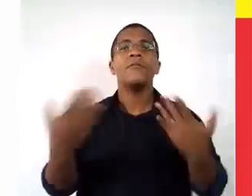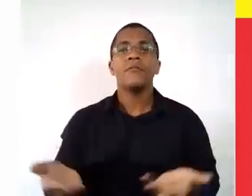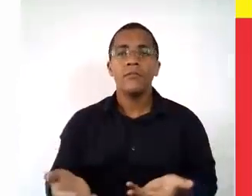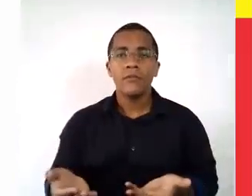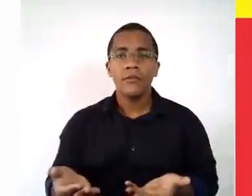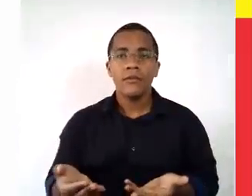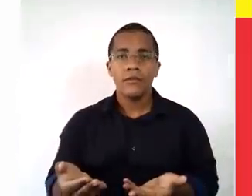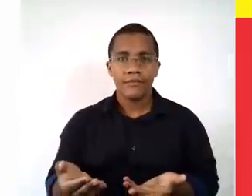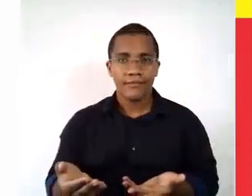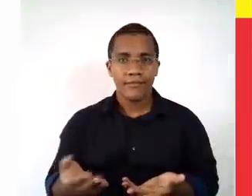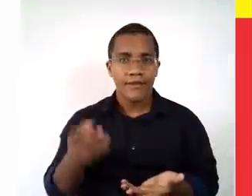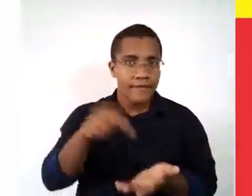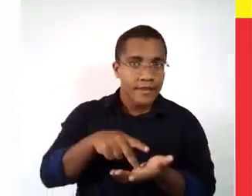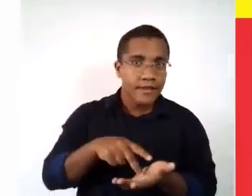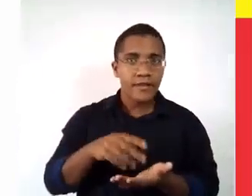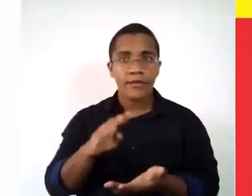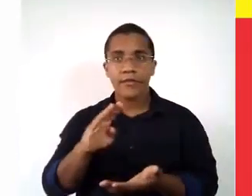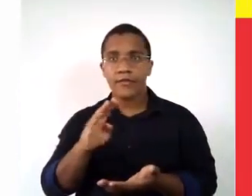Segundo.